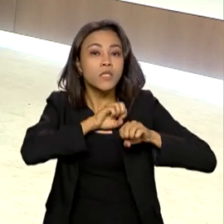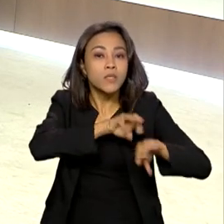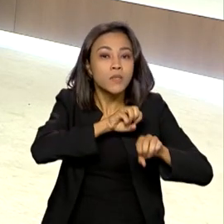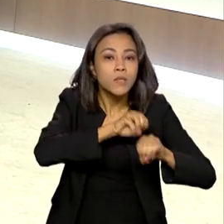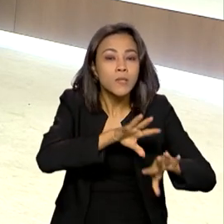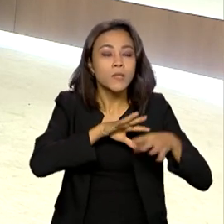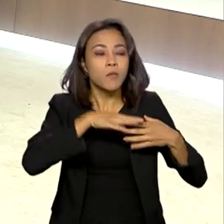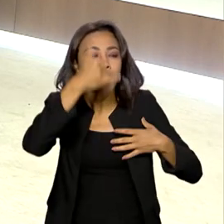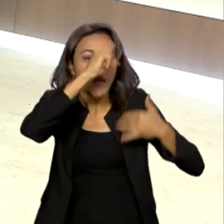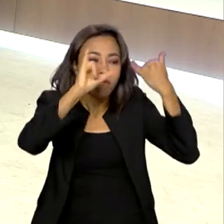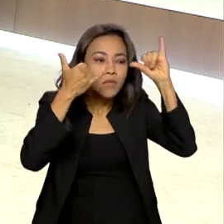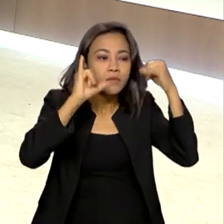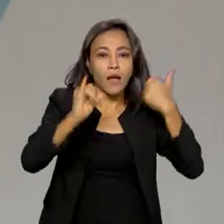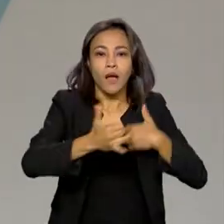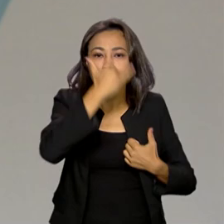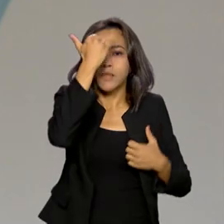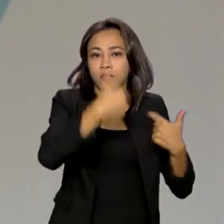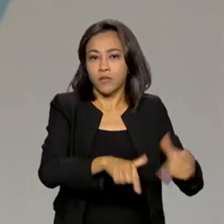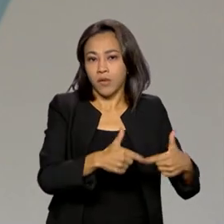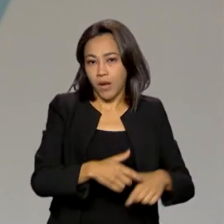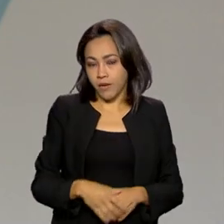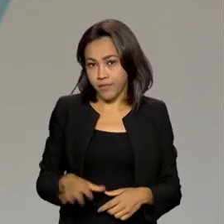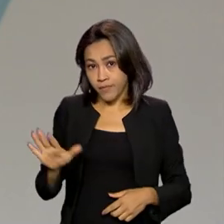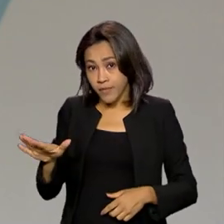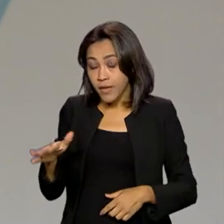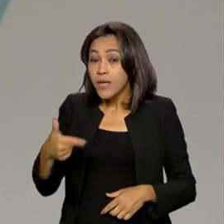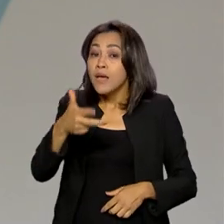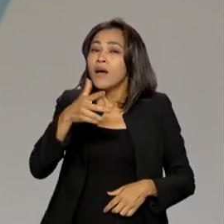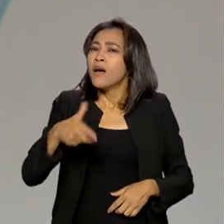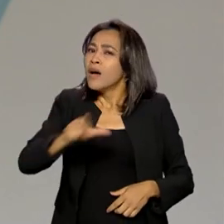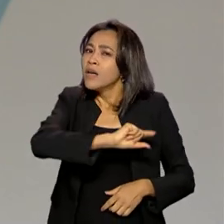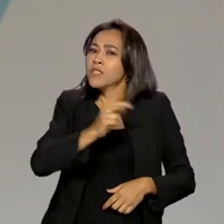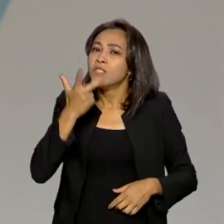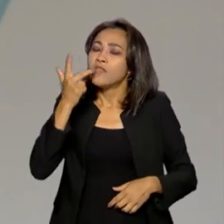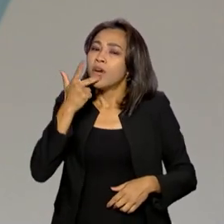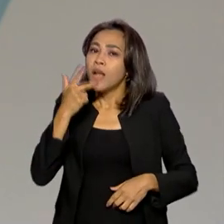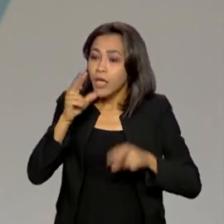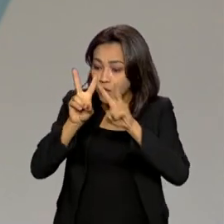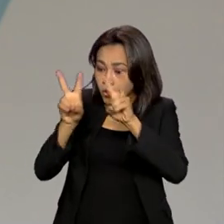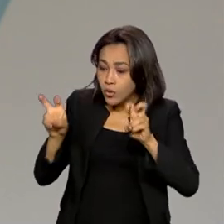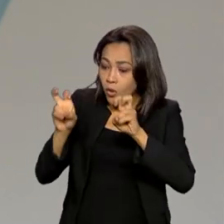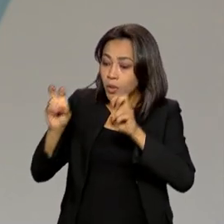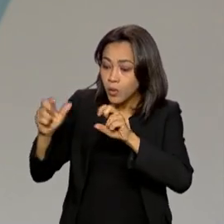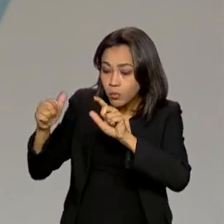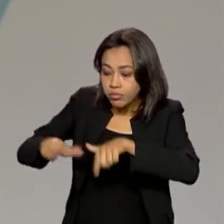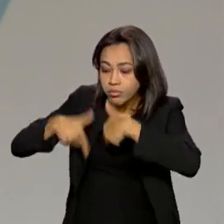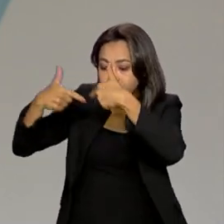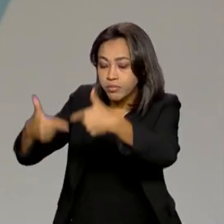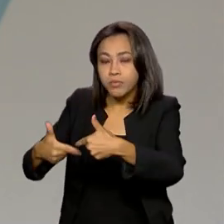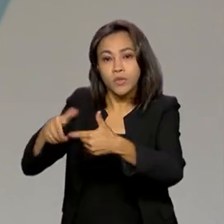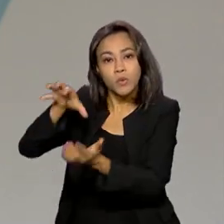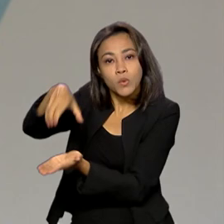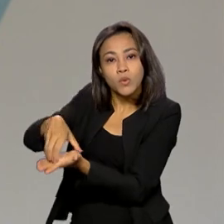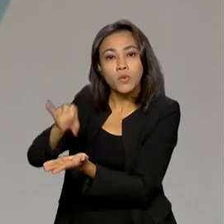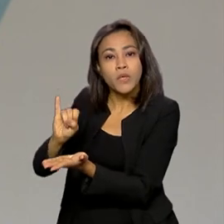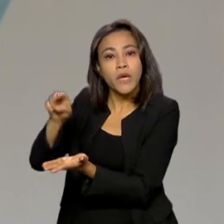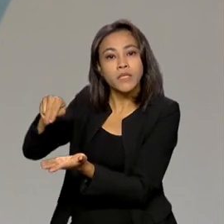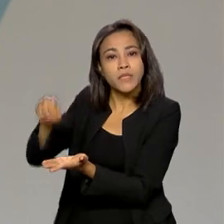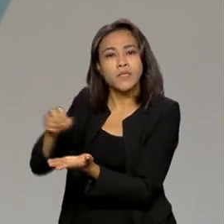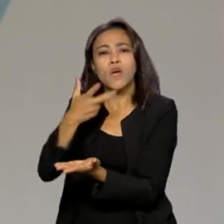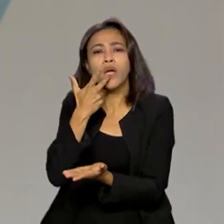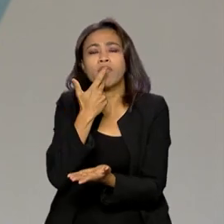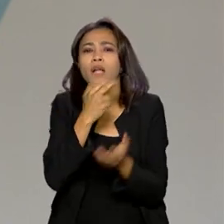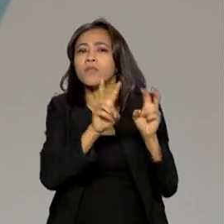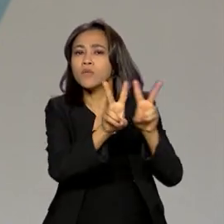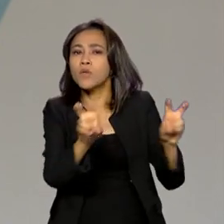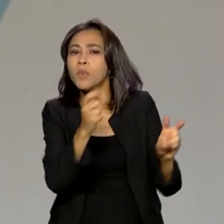aos acidentes do trabalho. Antes da gente falar dessa interface do Ministério do Trabalho e Previdência com o INSS, eu queria abordar uma outra questão com senhor, que é